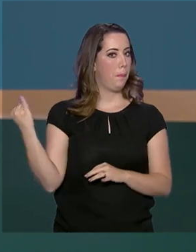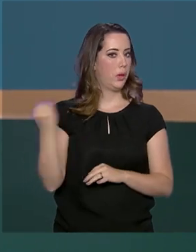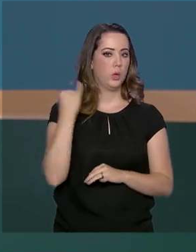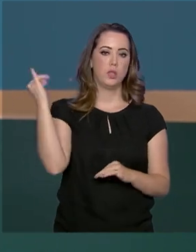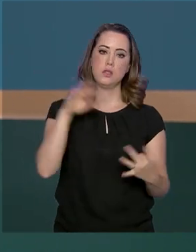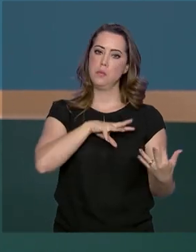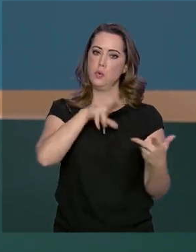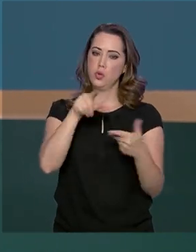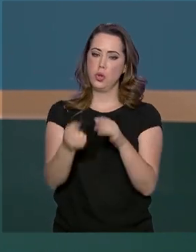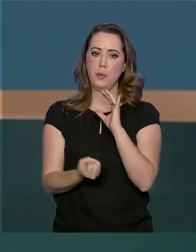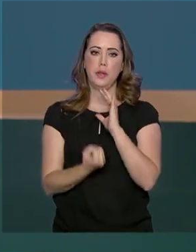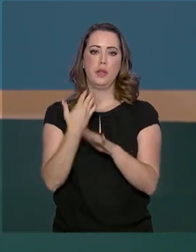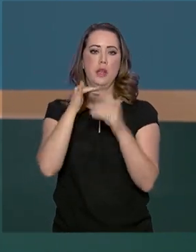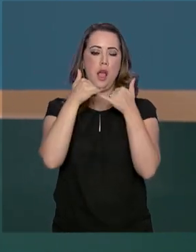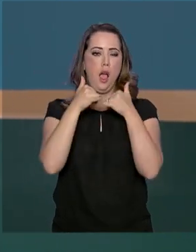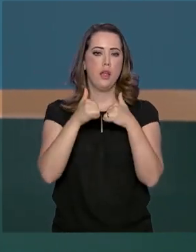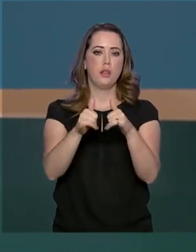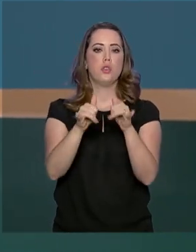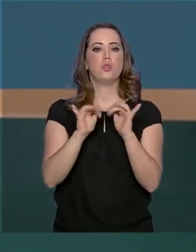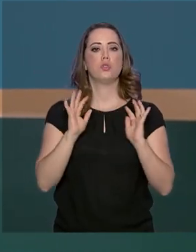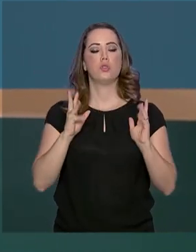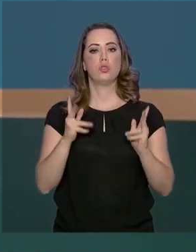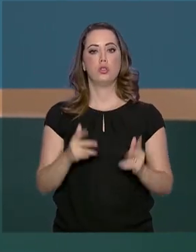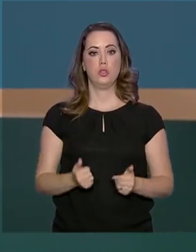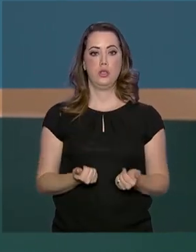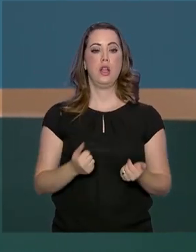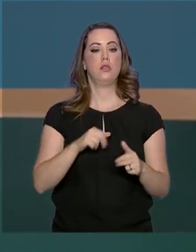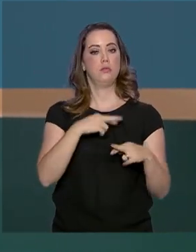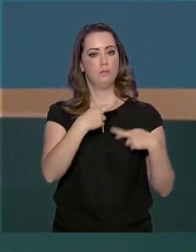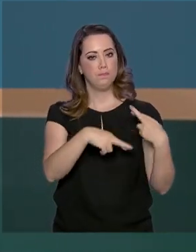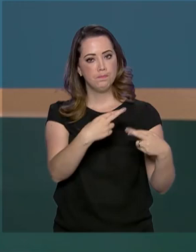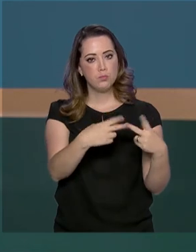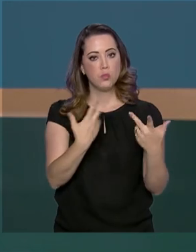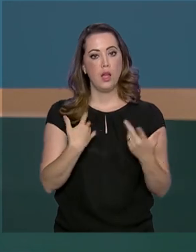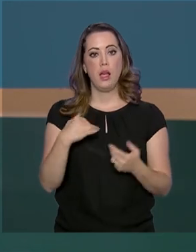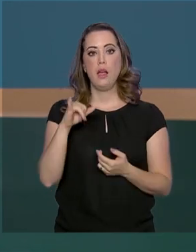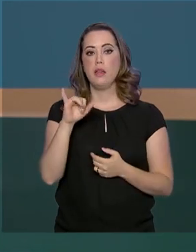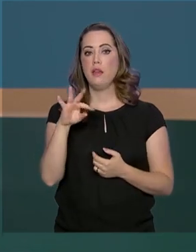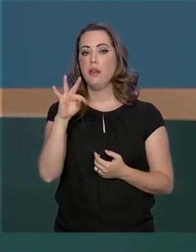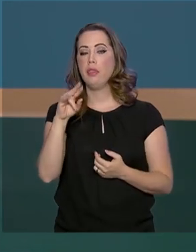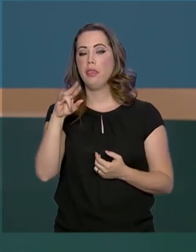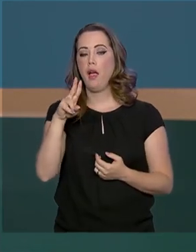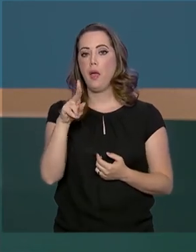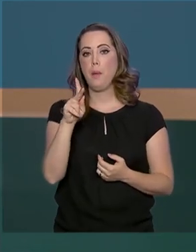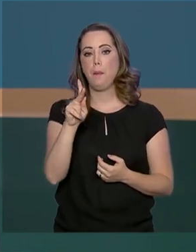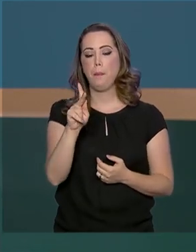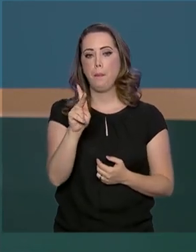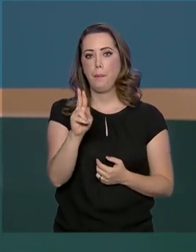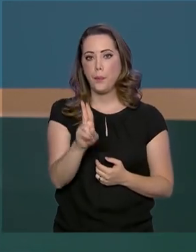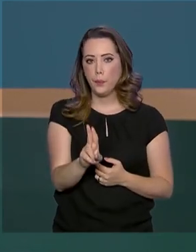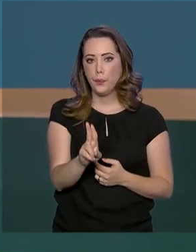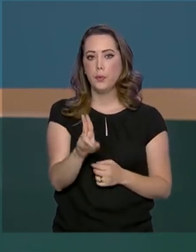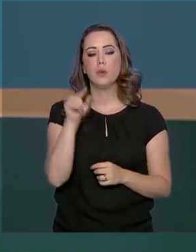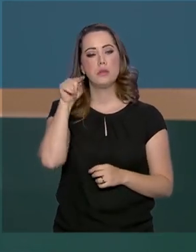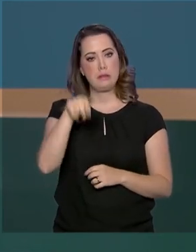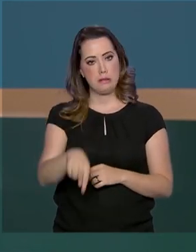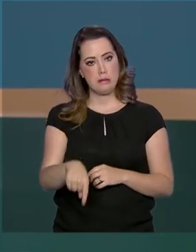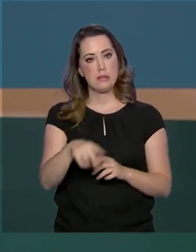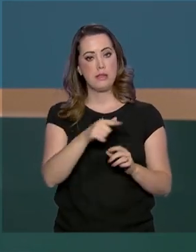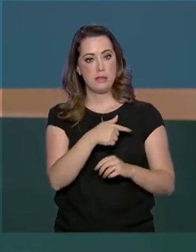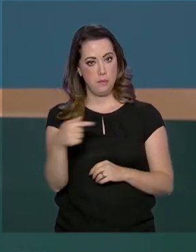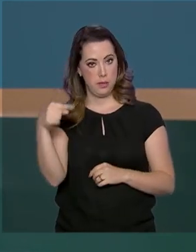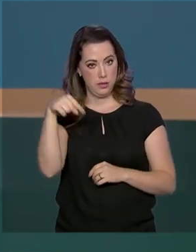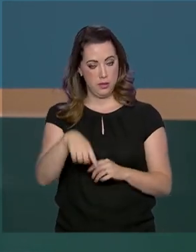produção de energia limpa e renovável, a Itaipub Nacional participa da Semana Nacional da Ciência e Tecnologia aqui em Brasília.